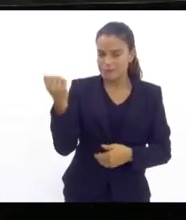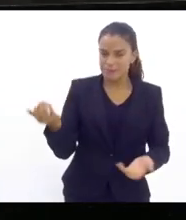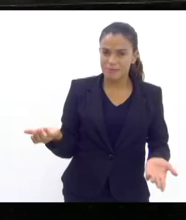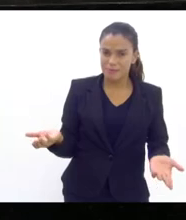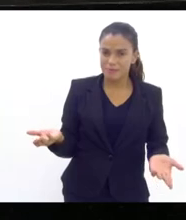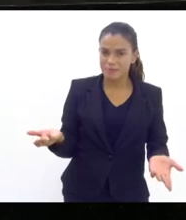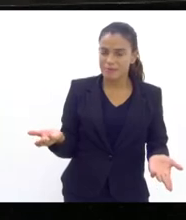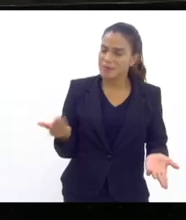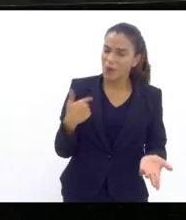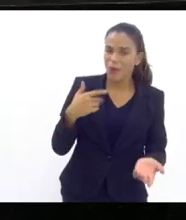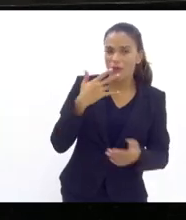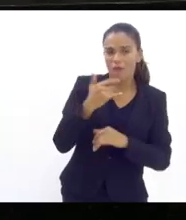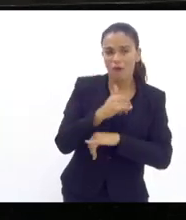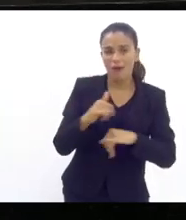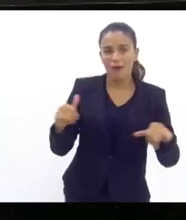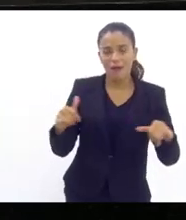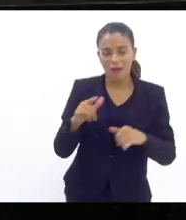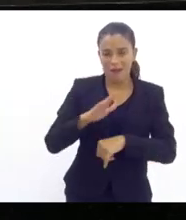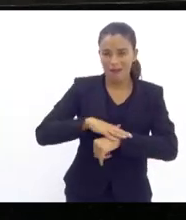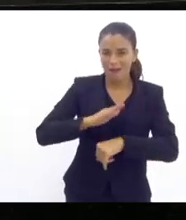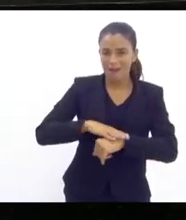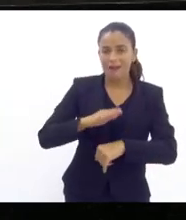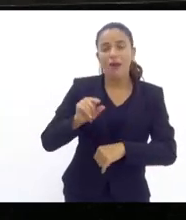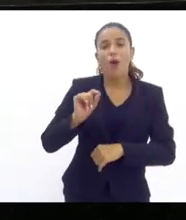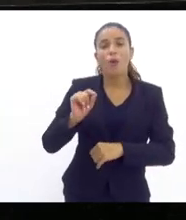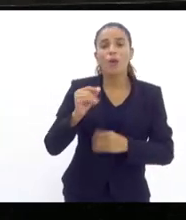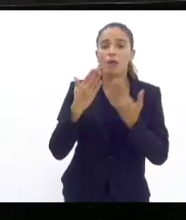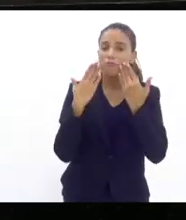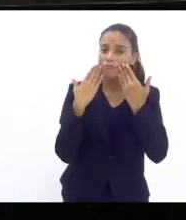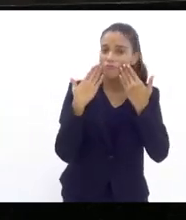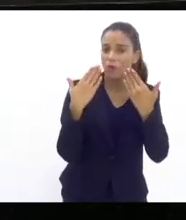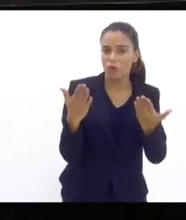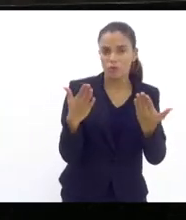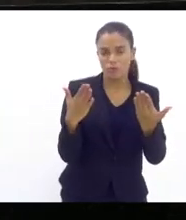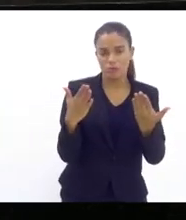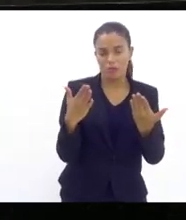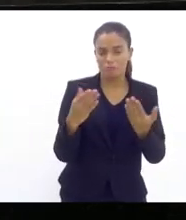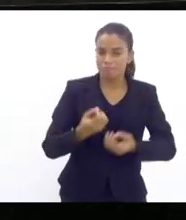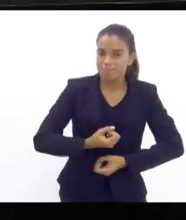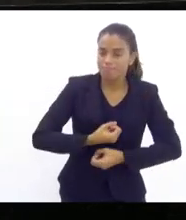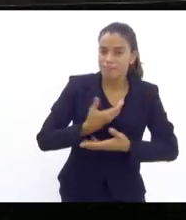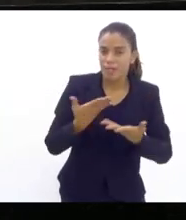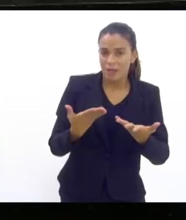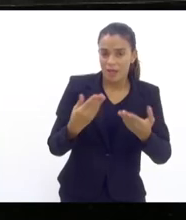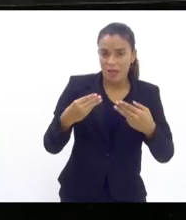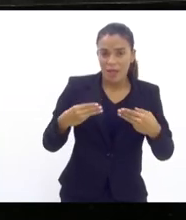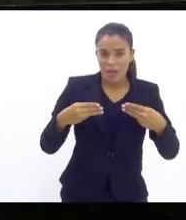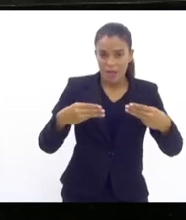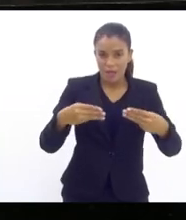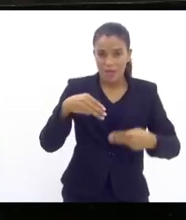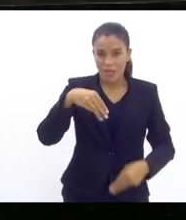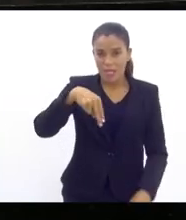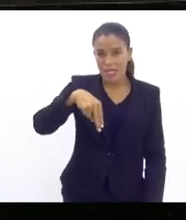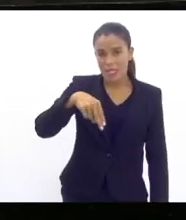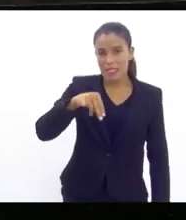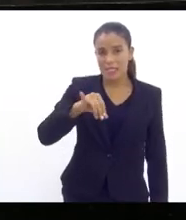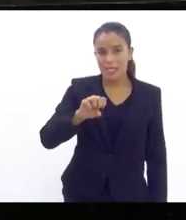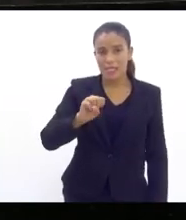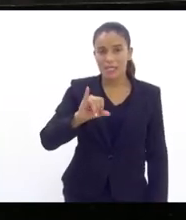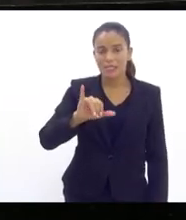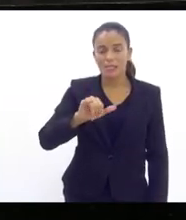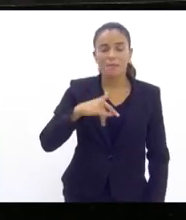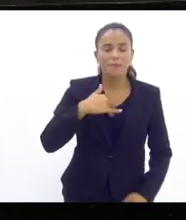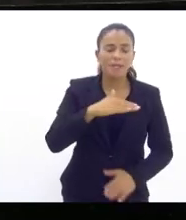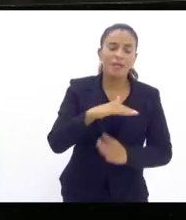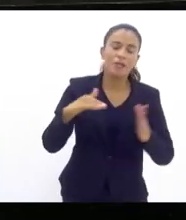o que eu apenas quero dizer aqui nesse momento é externar há mais uma vez a ministra Nísia a minha total